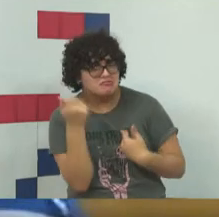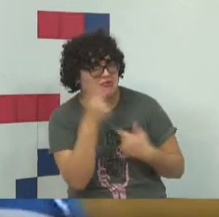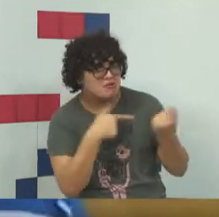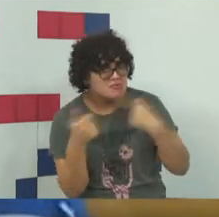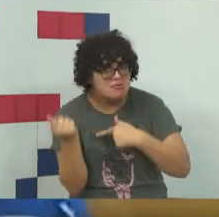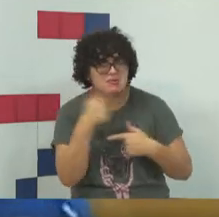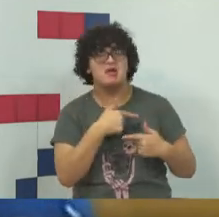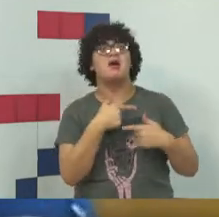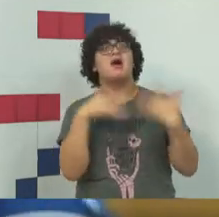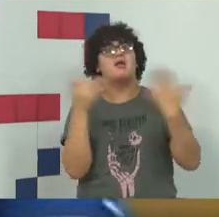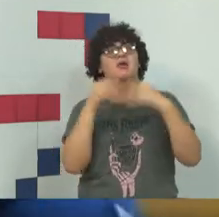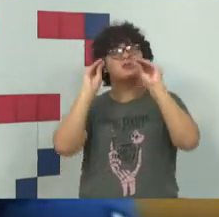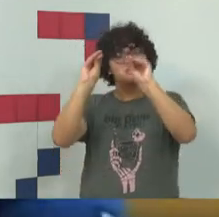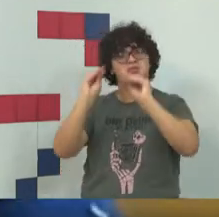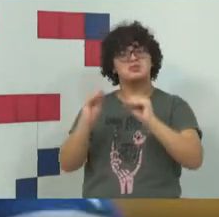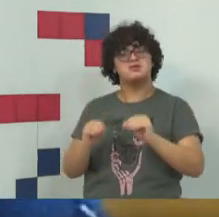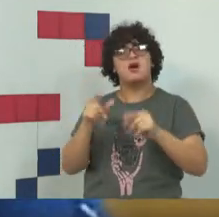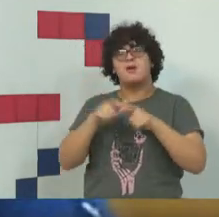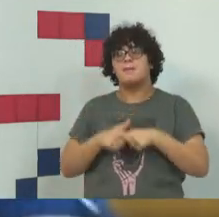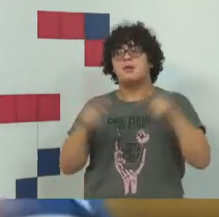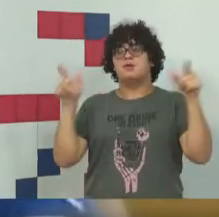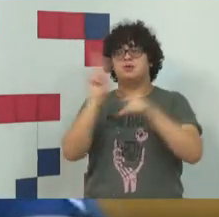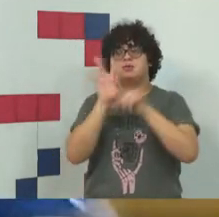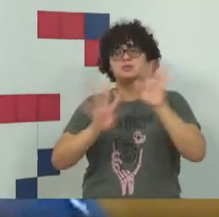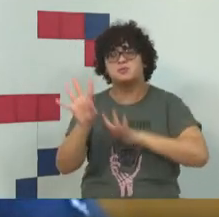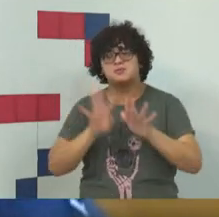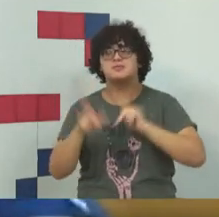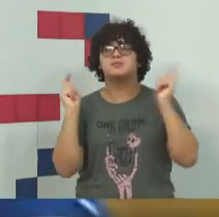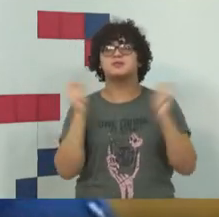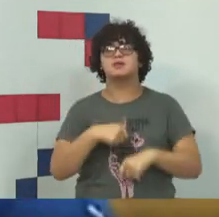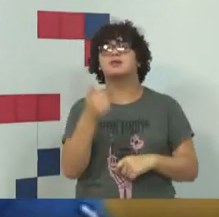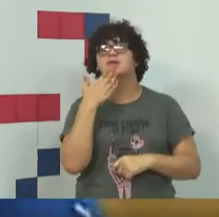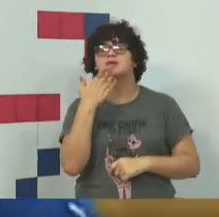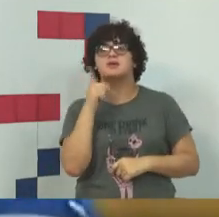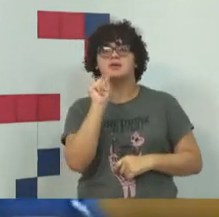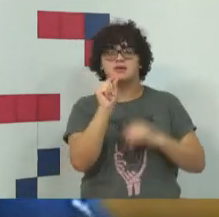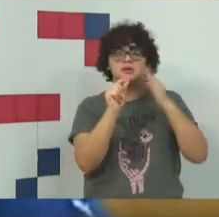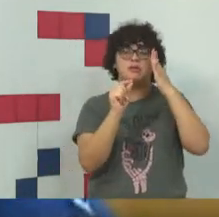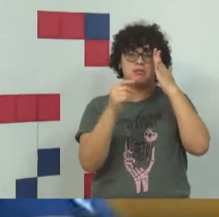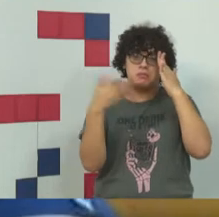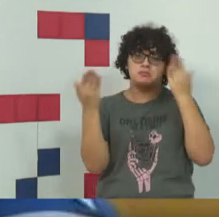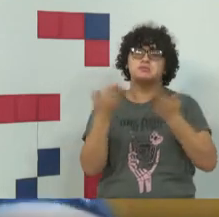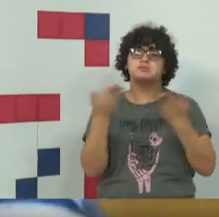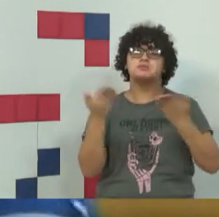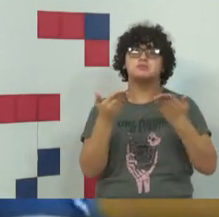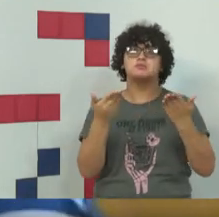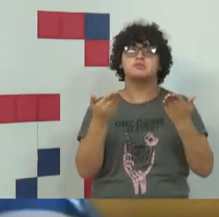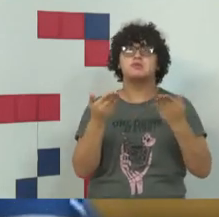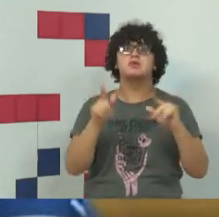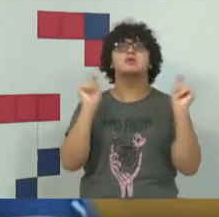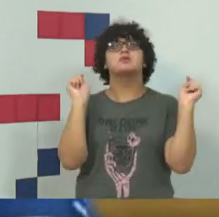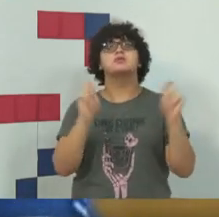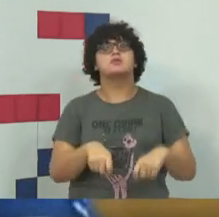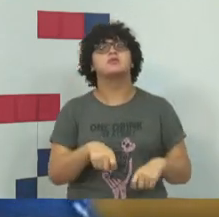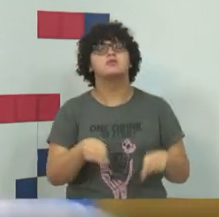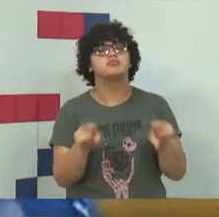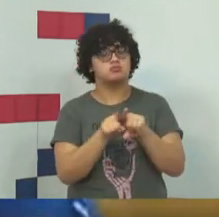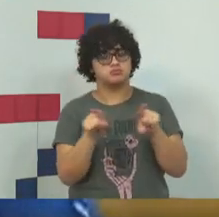as pessoas que têm aí o maior cuidado, maior zelo, e que acabam se tornando para multiplicadores, elas possam